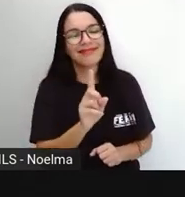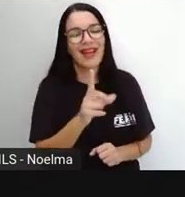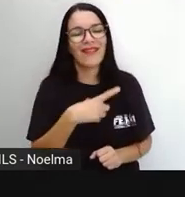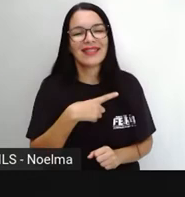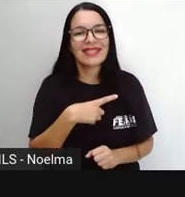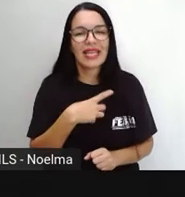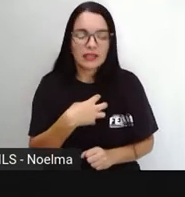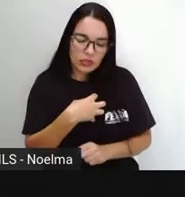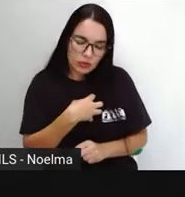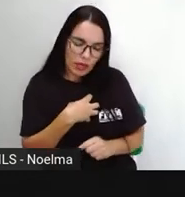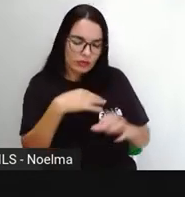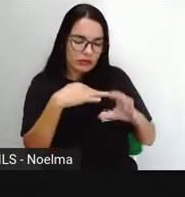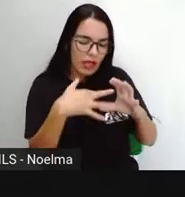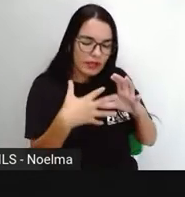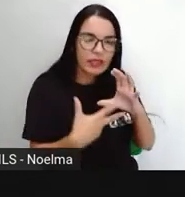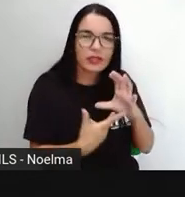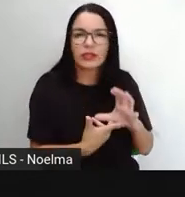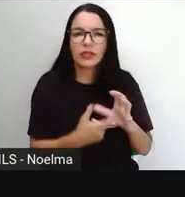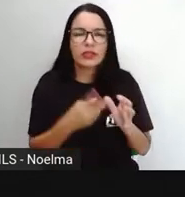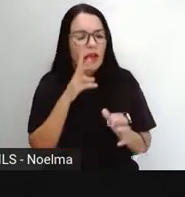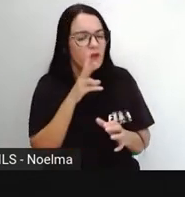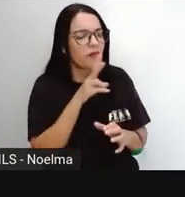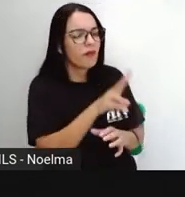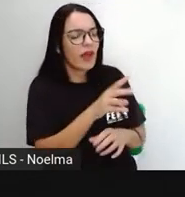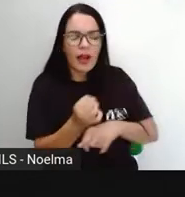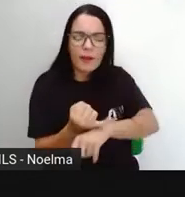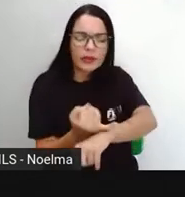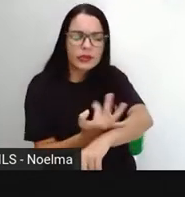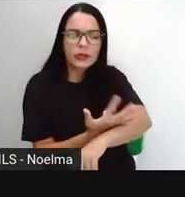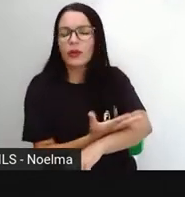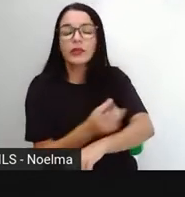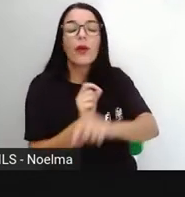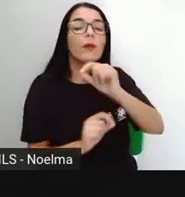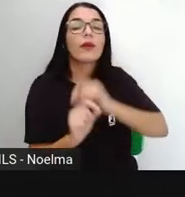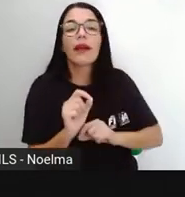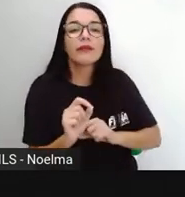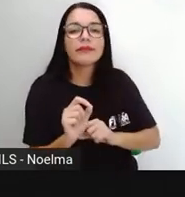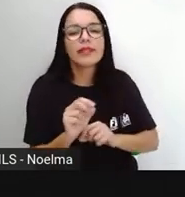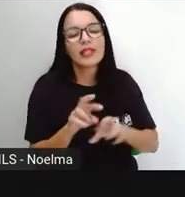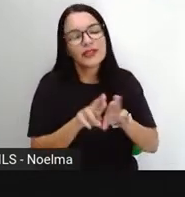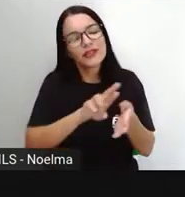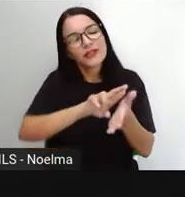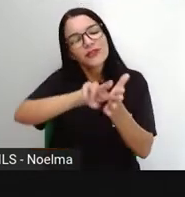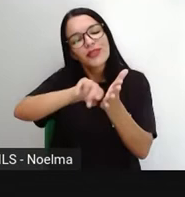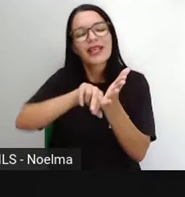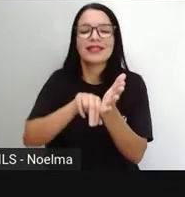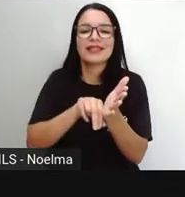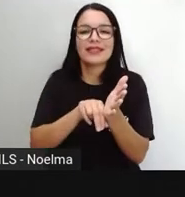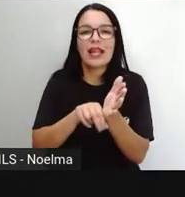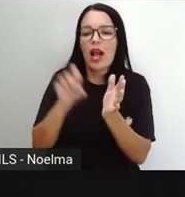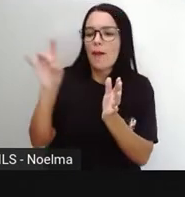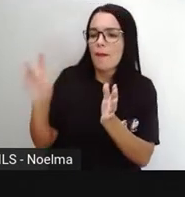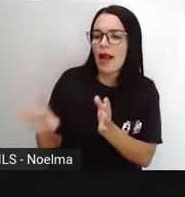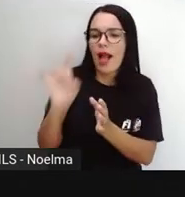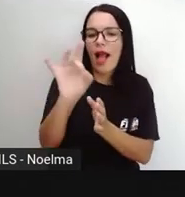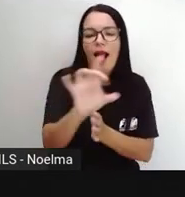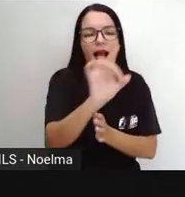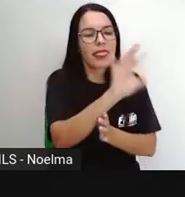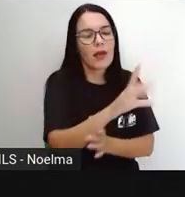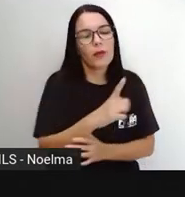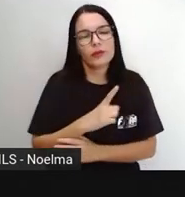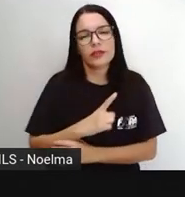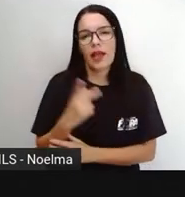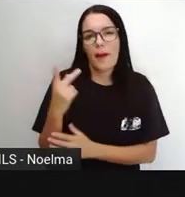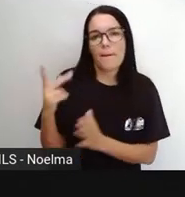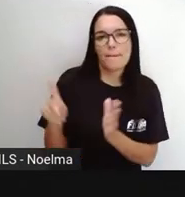características, né? Ou ter sentimentos despertados, sentimentos diferentes de uma pessoa para a outra.